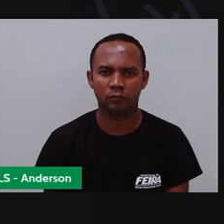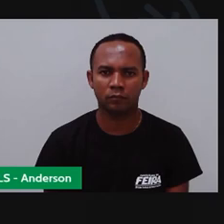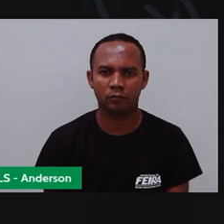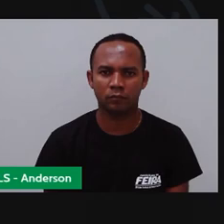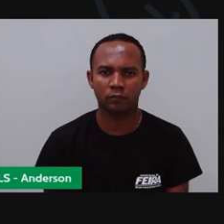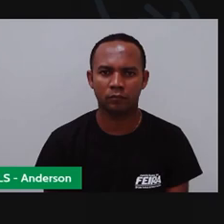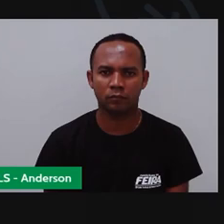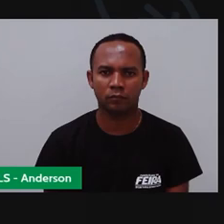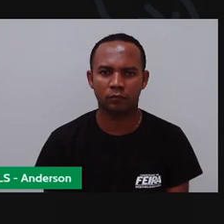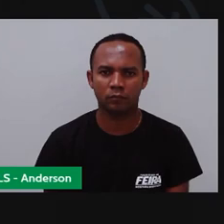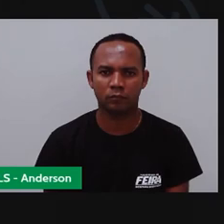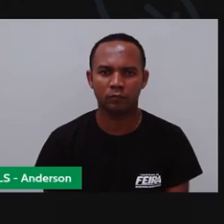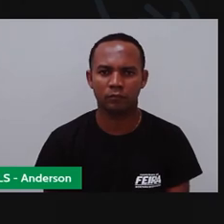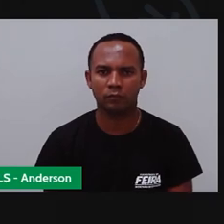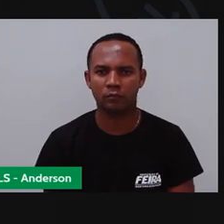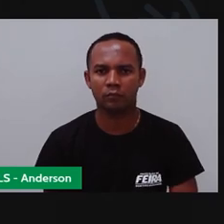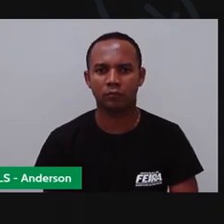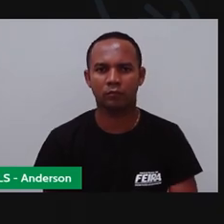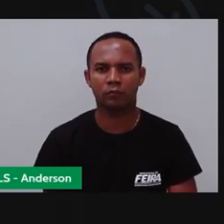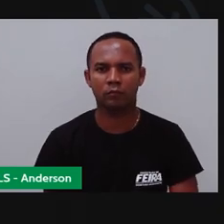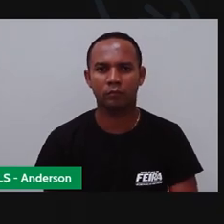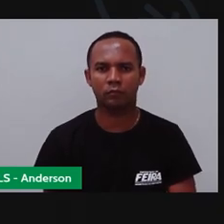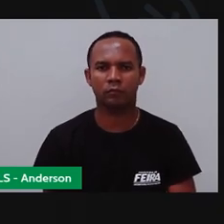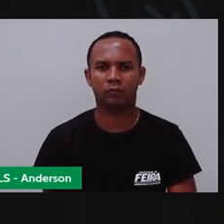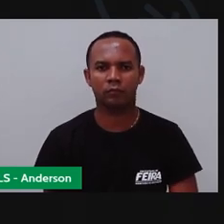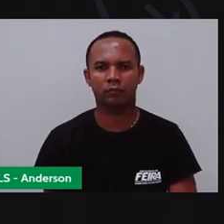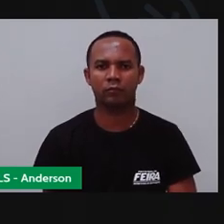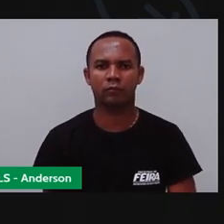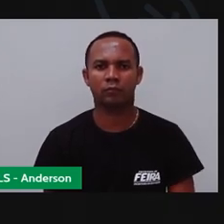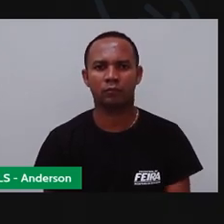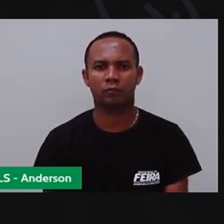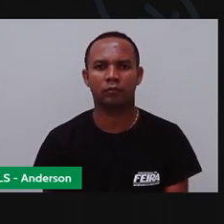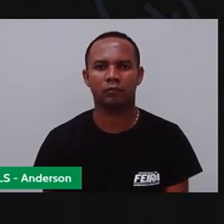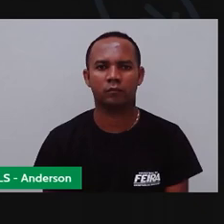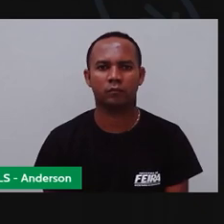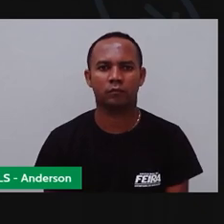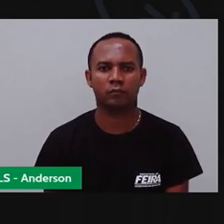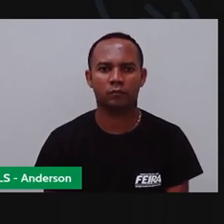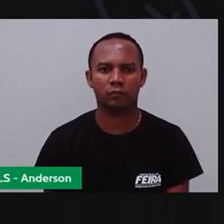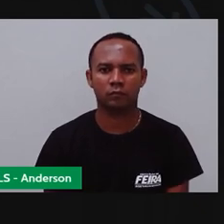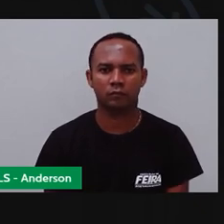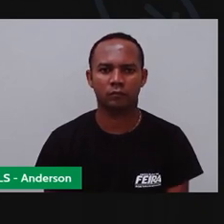Deixa eu ver se tá na mesma distância Na mesma distância, ó Vamos ver